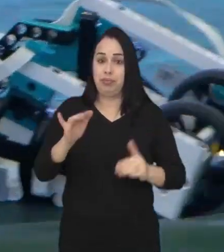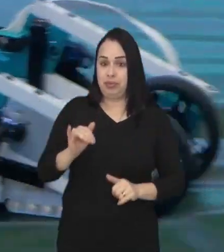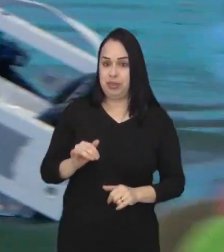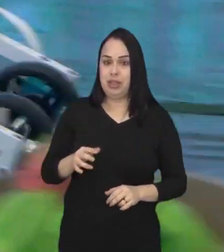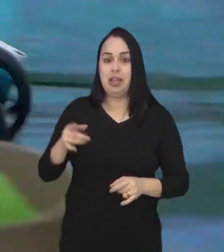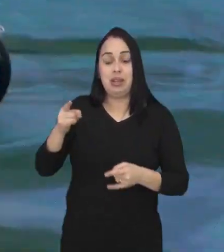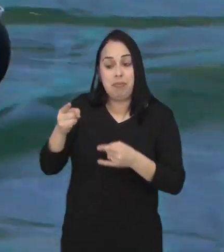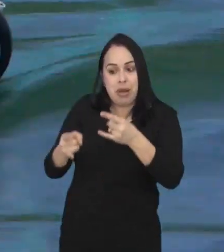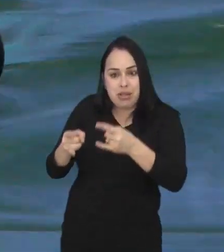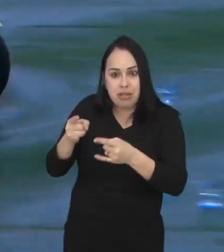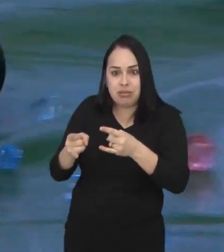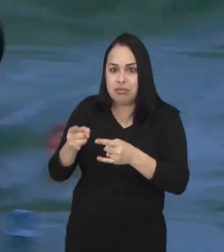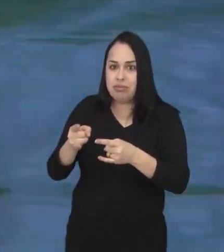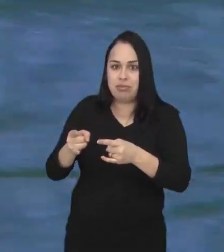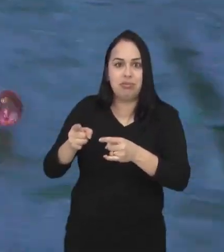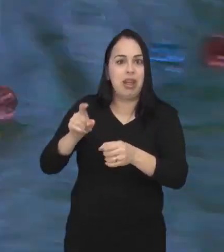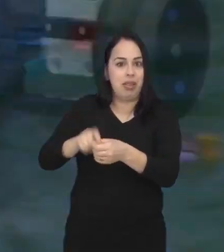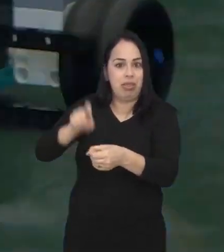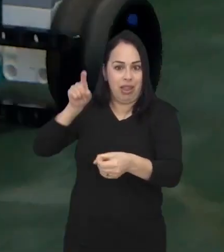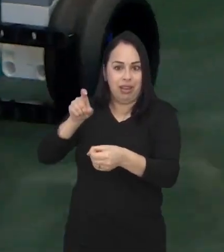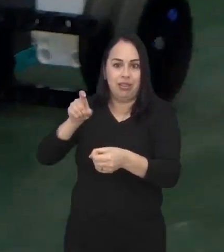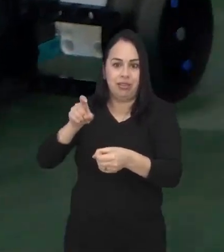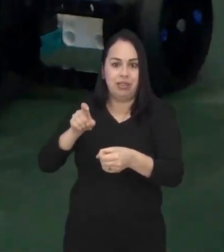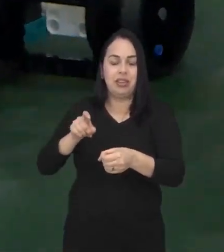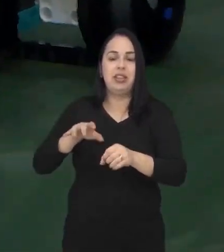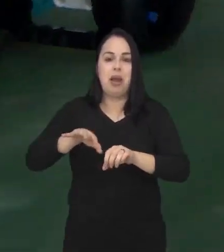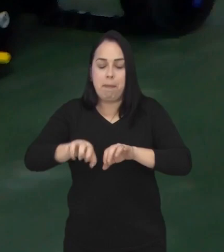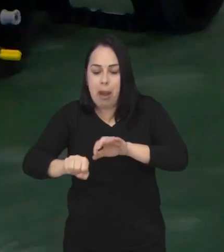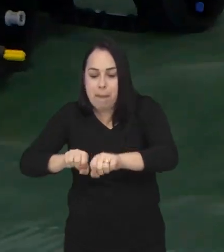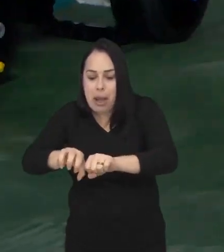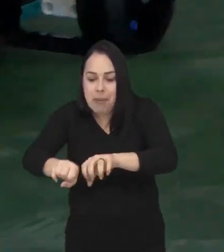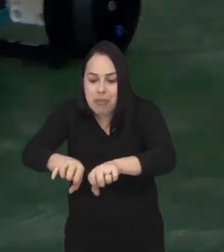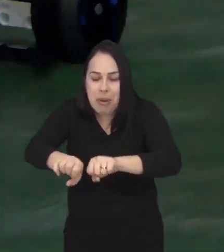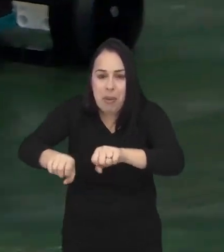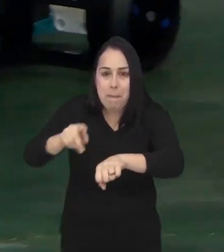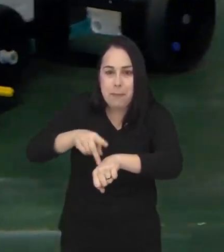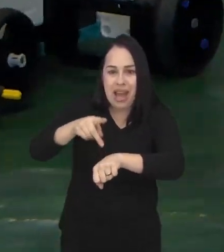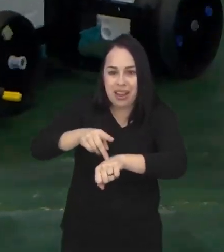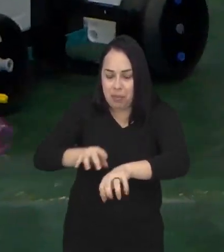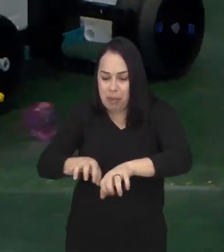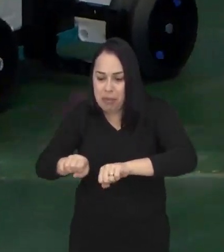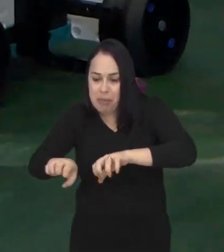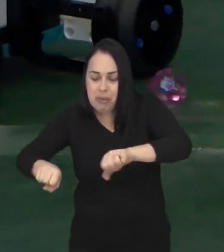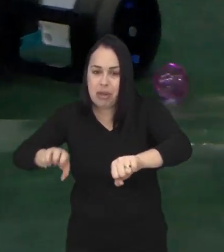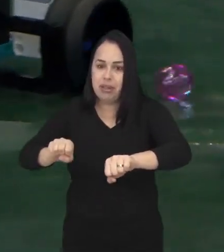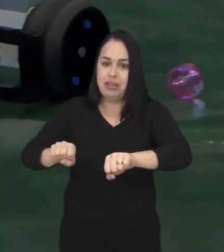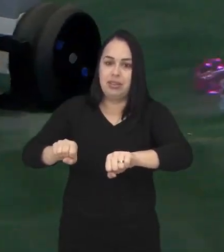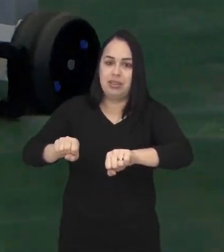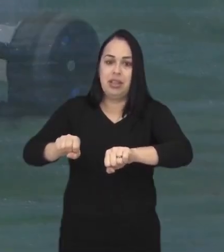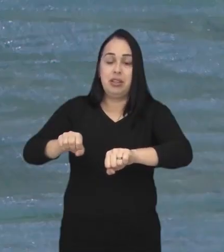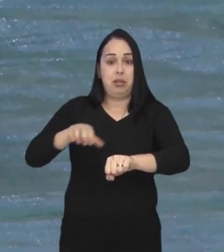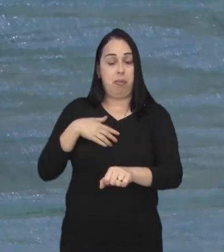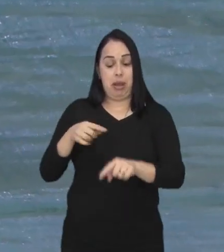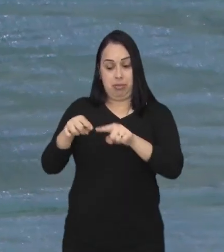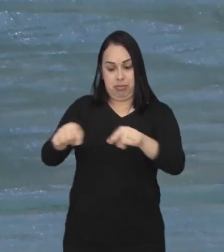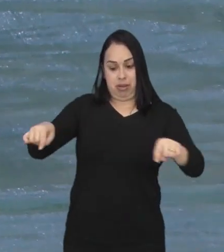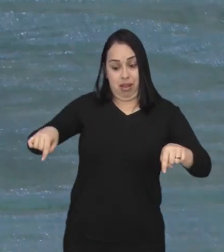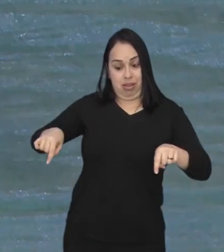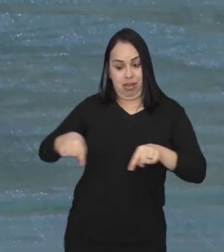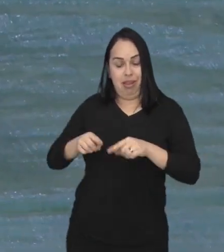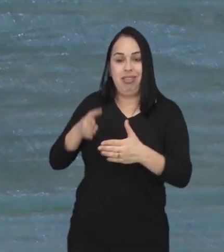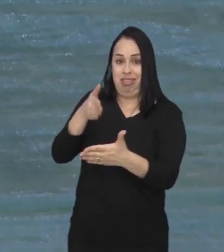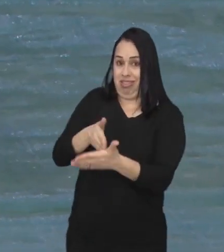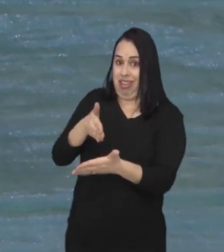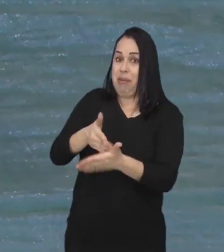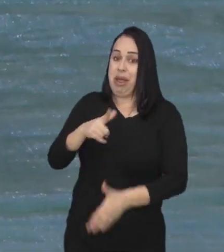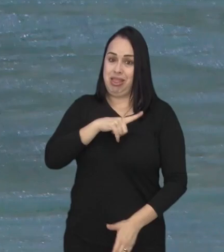critério de avaliação aqui é a autonomia. O objetivo é coletar a maior quantidade de pedras deixadas no chão sem sair do